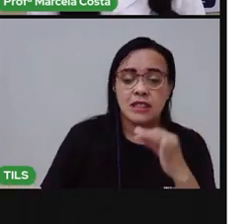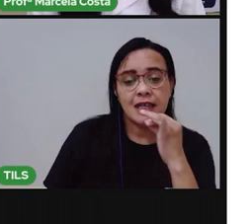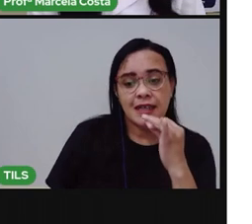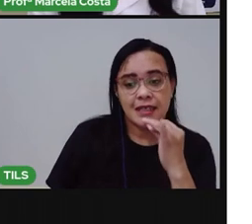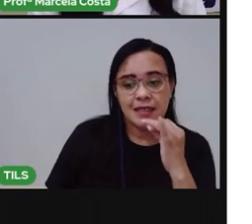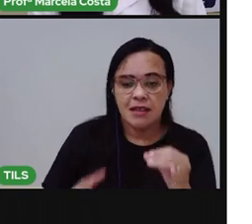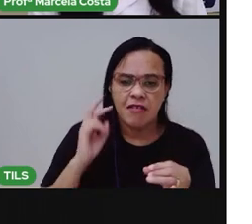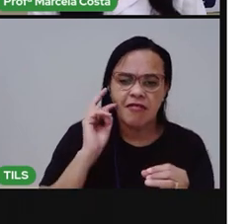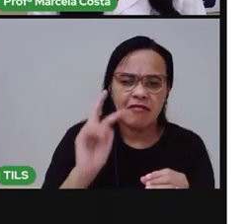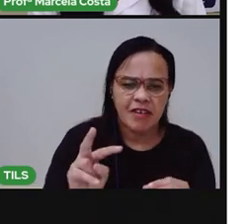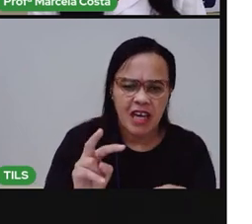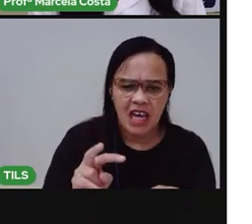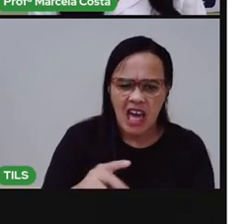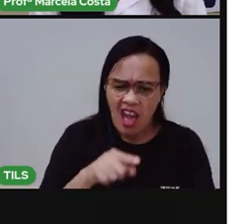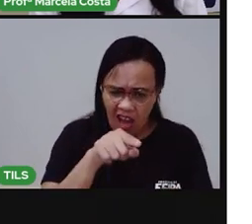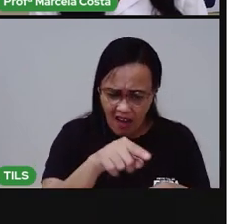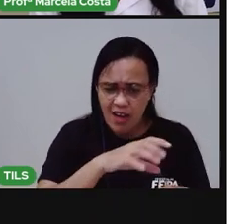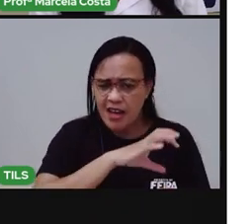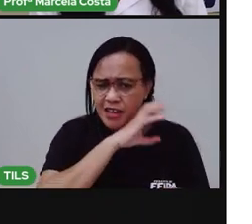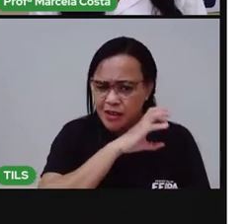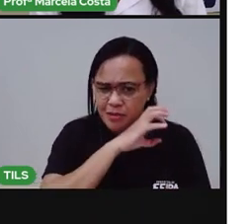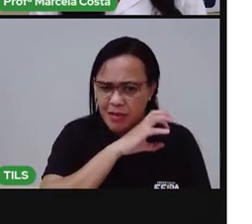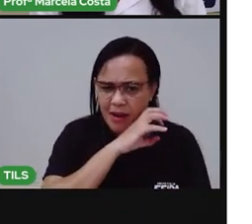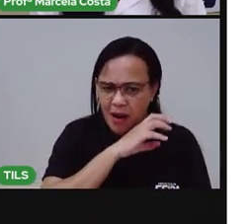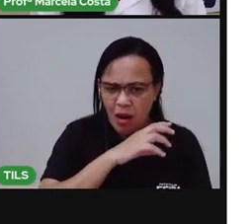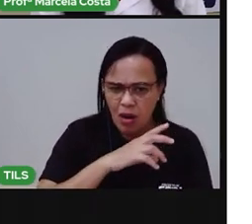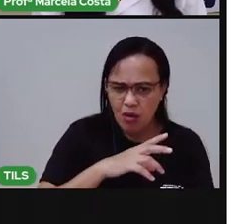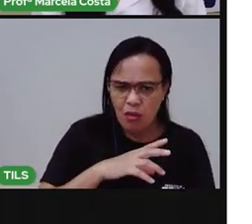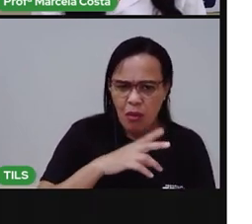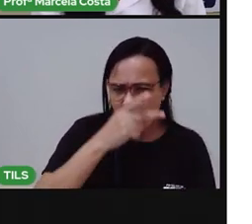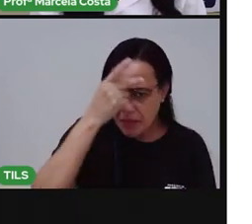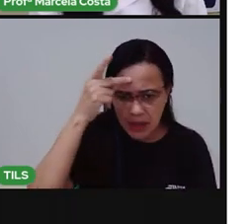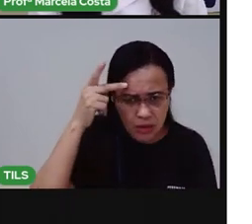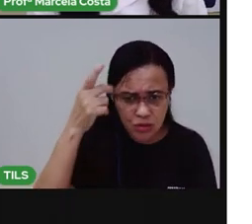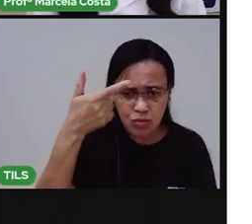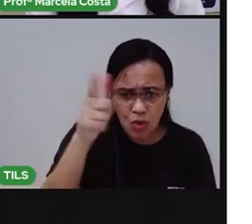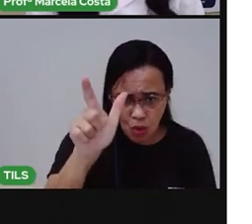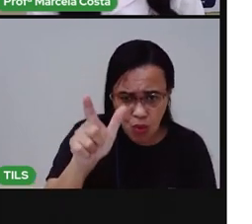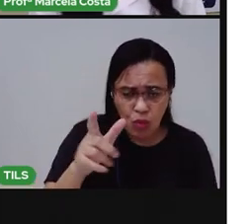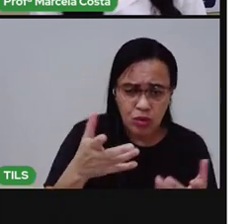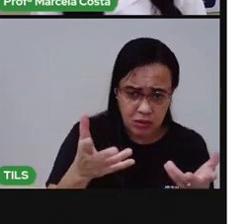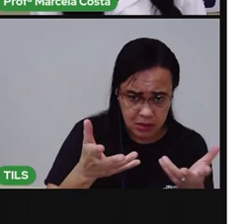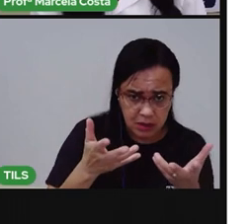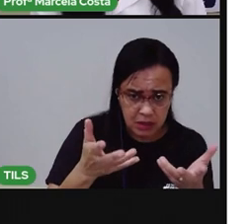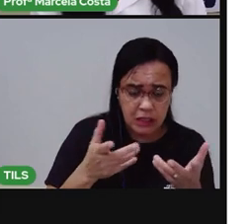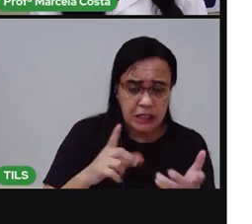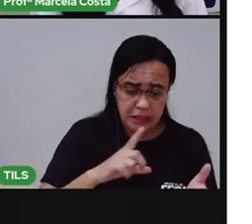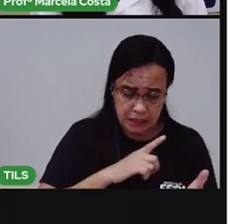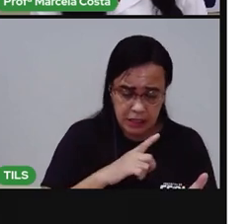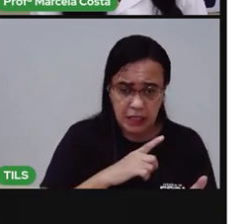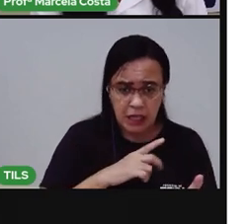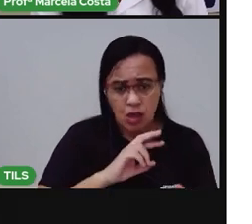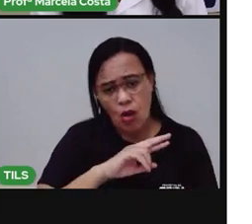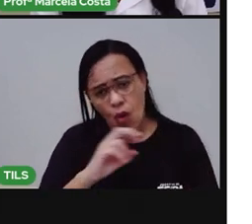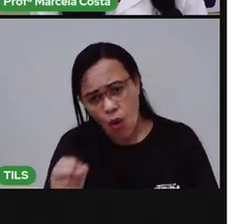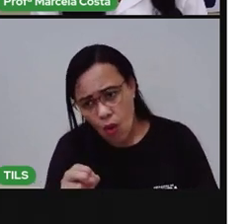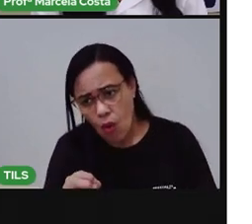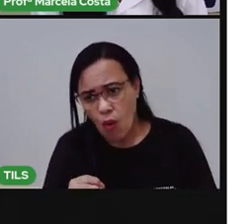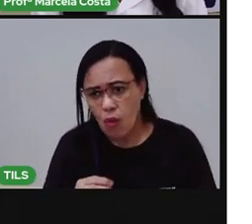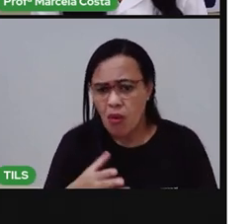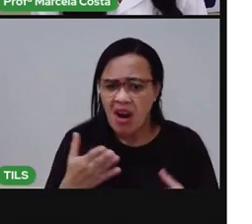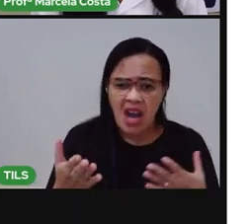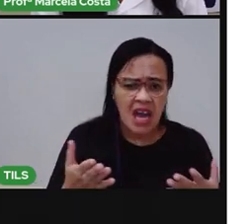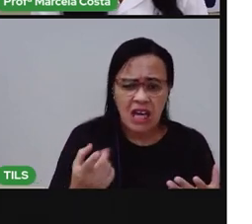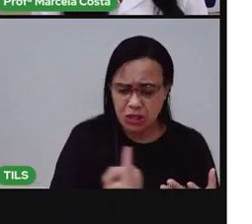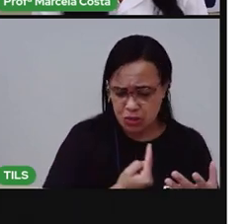ele esteja ali perdido. Ele tenha saído de casa sem os donos perceberem e